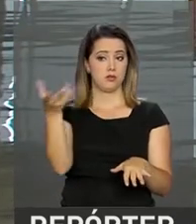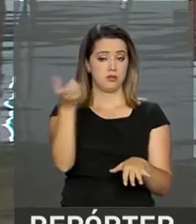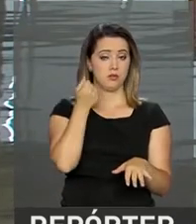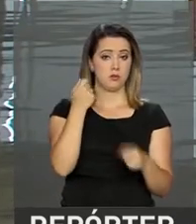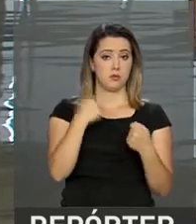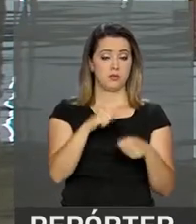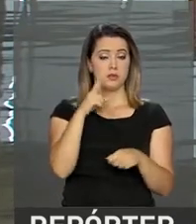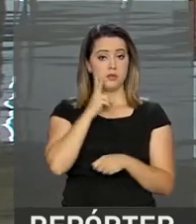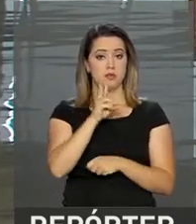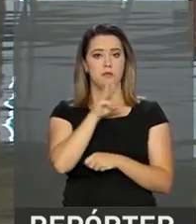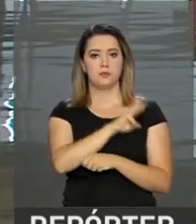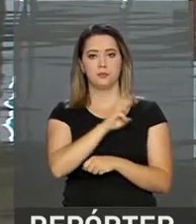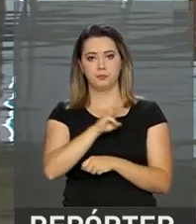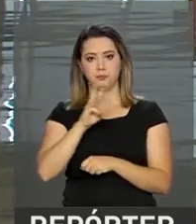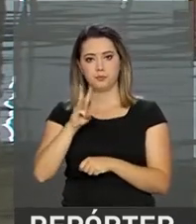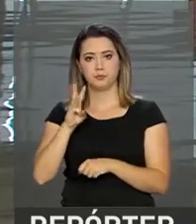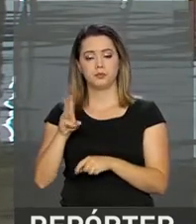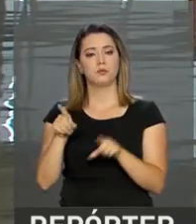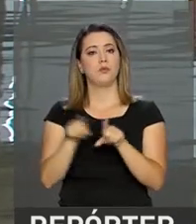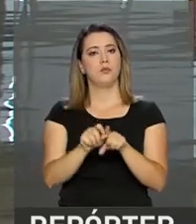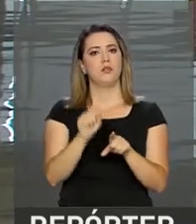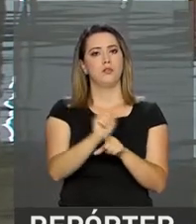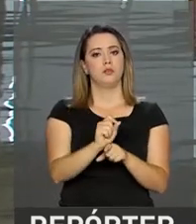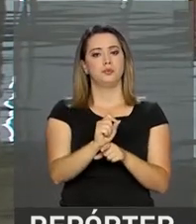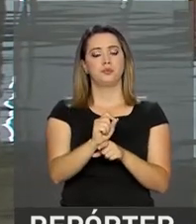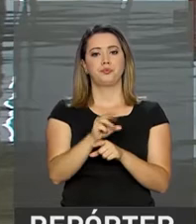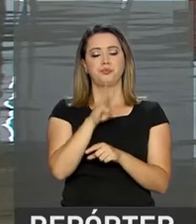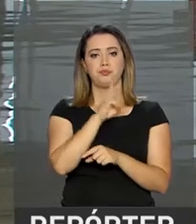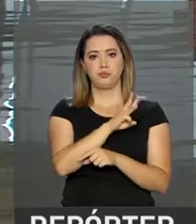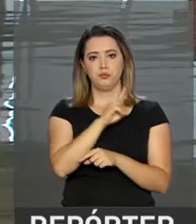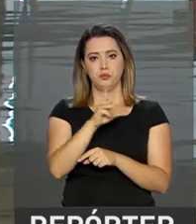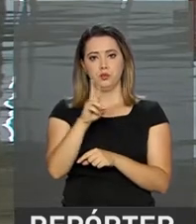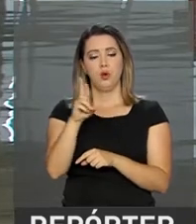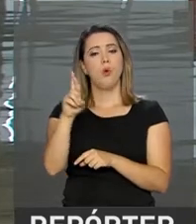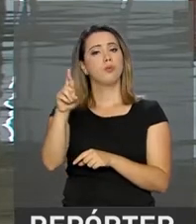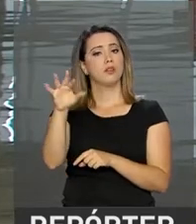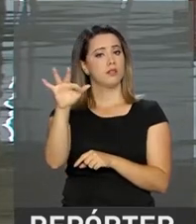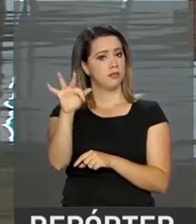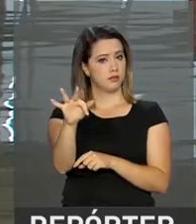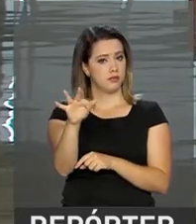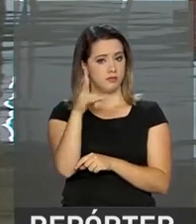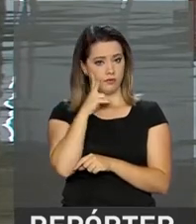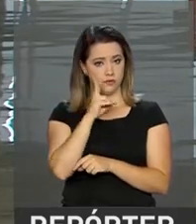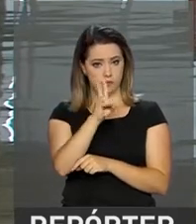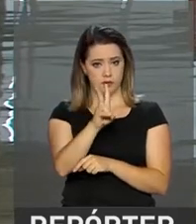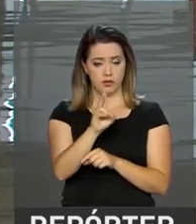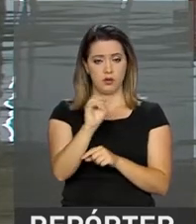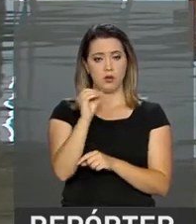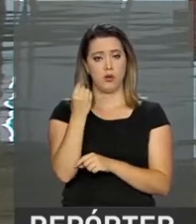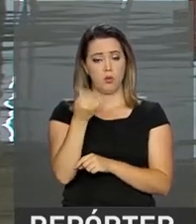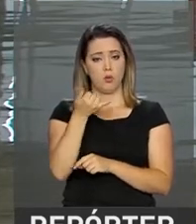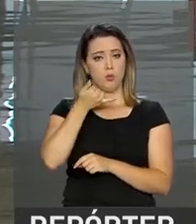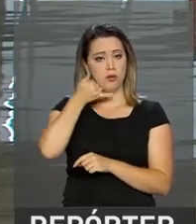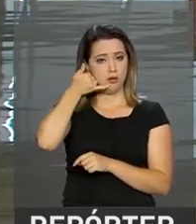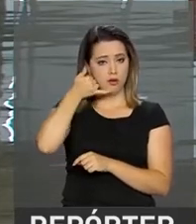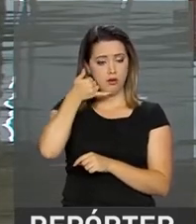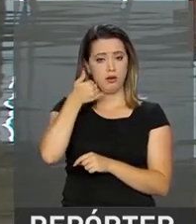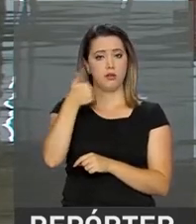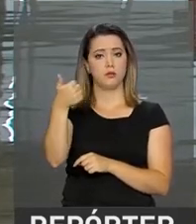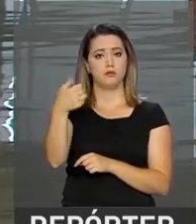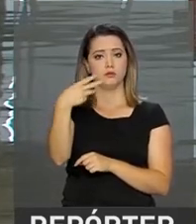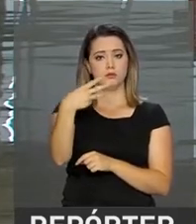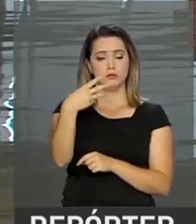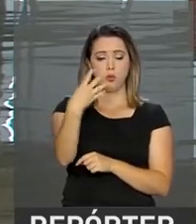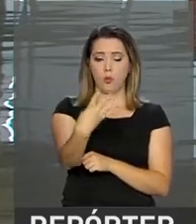ele deve acessar a página da Receita Federal na internet em receita.fazenda.gov.br ou ligar para a central de atendimento no